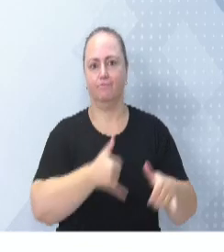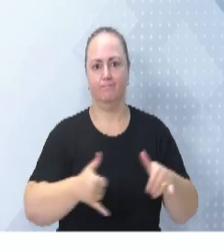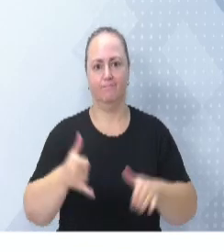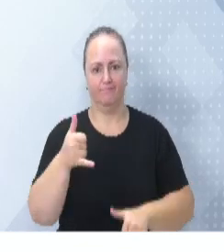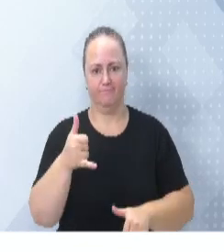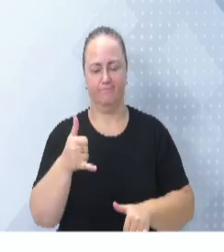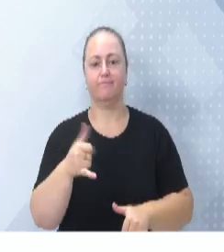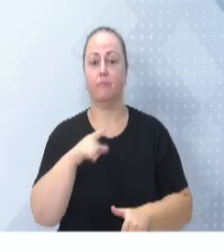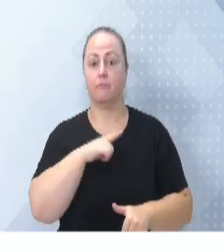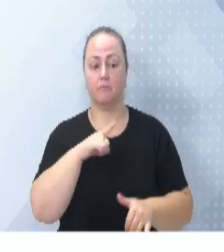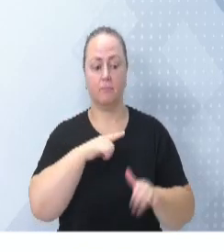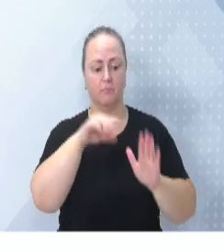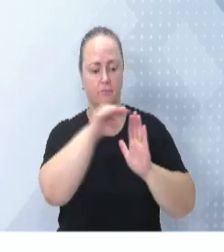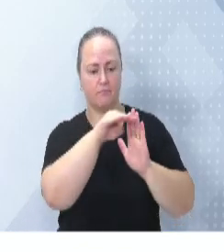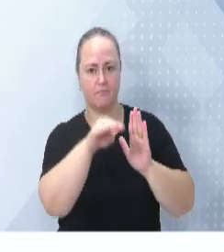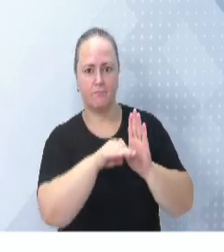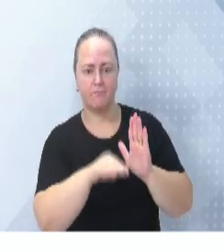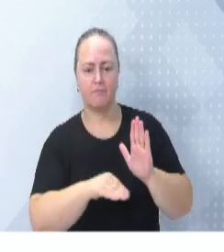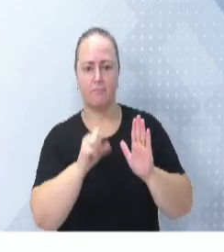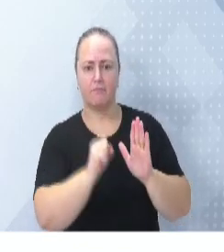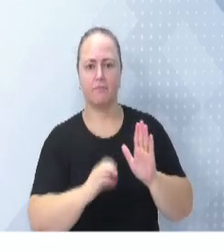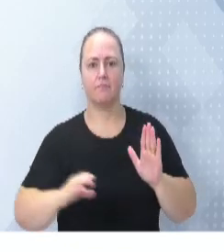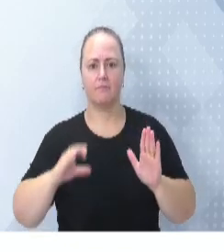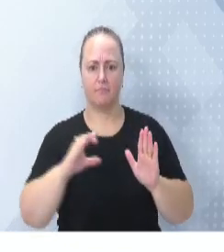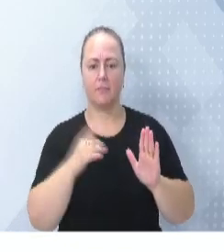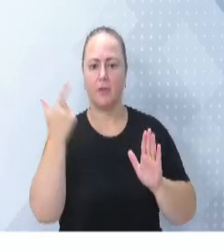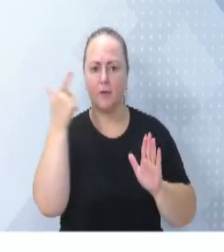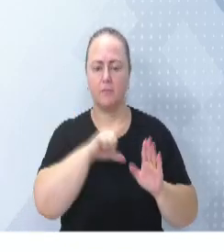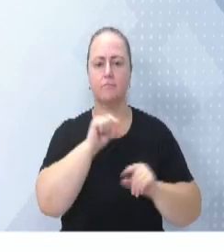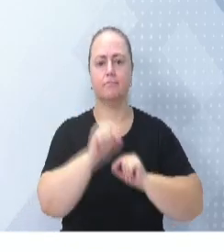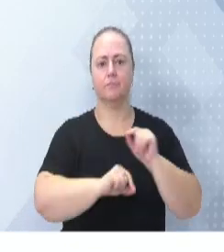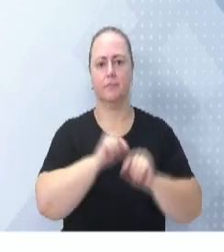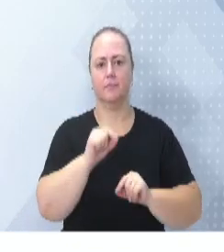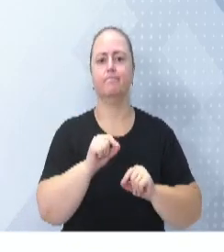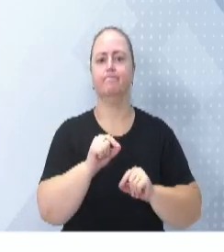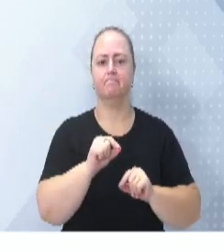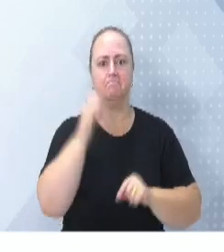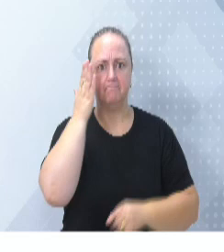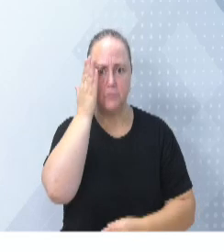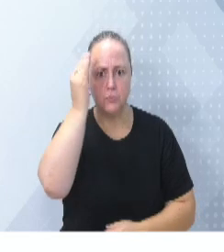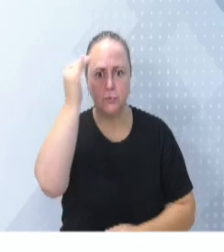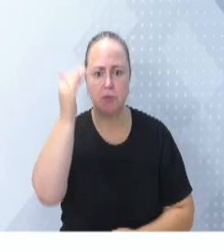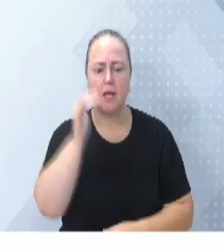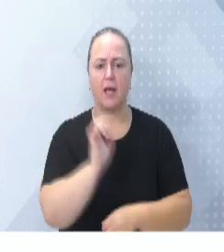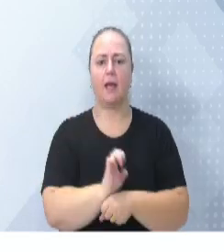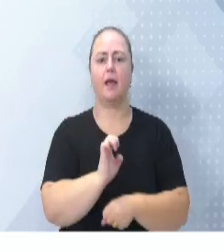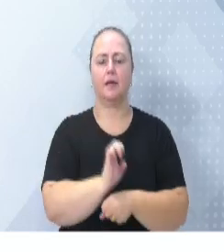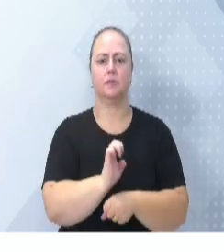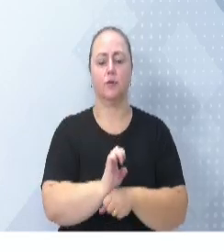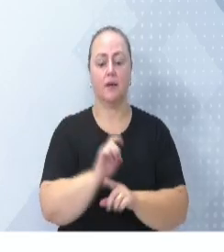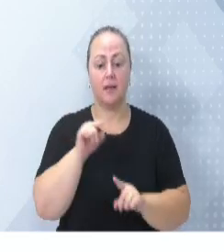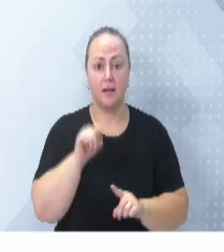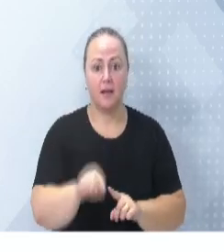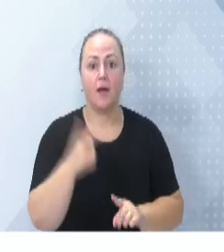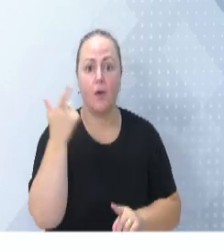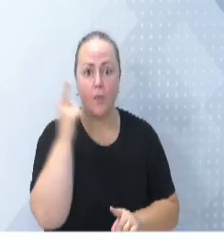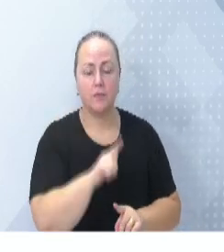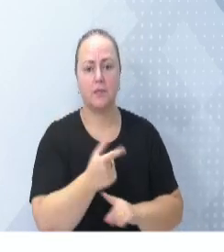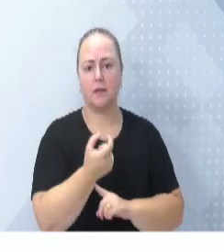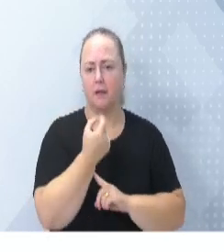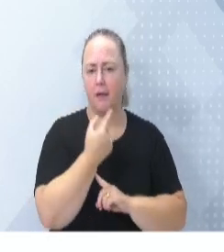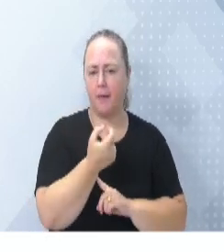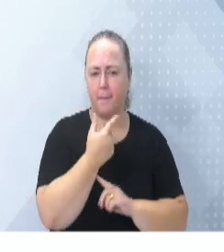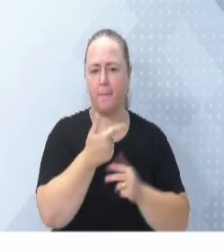programa, que é de Santa Catarina, que é a checagem de sistema Beira-Leito, que é um case de sucesso no Estado, em que, para você administrar o medicamento,